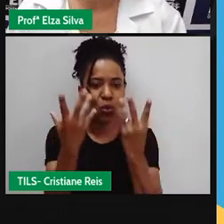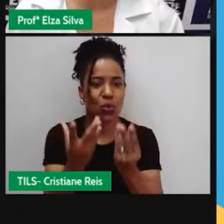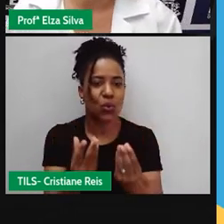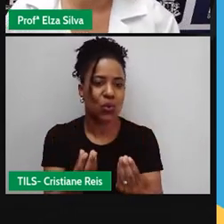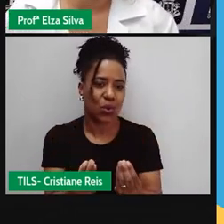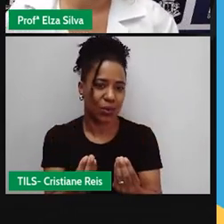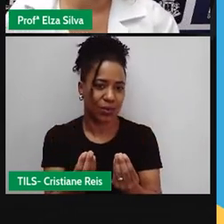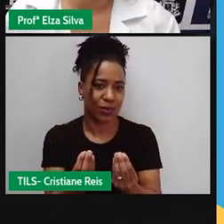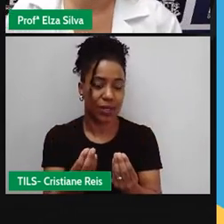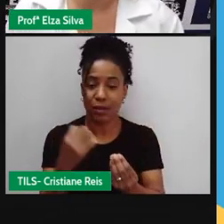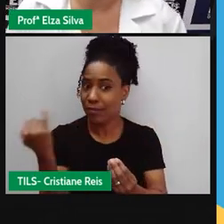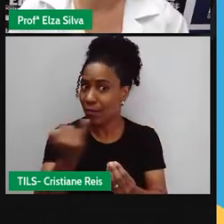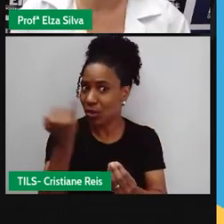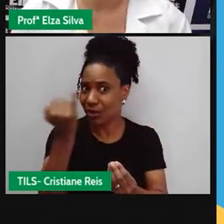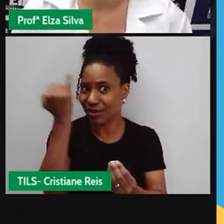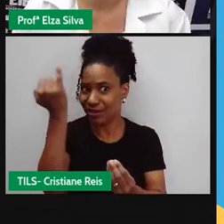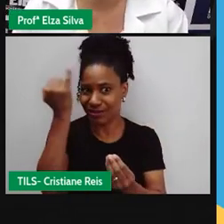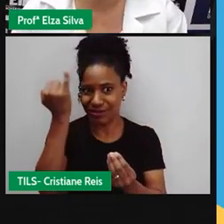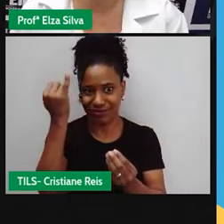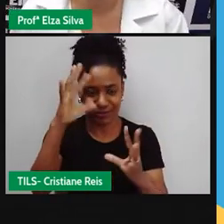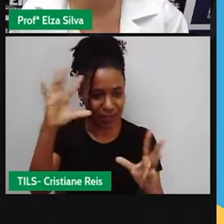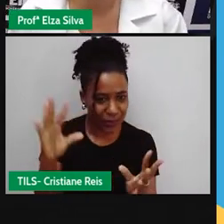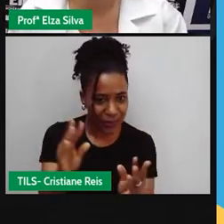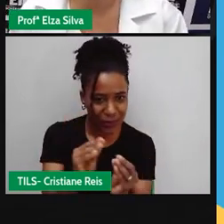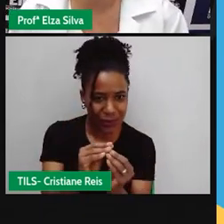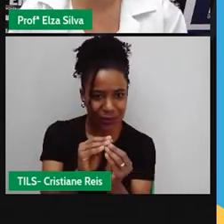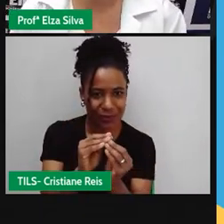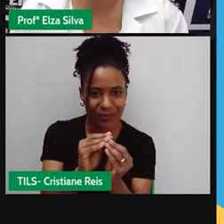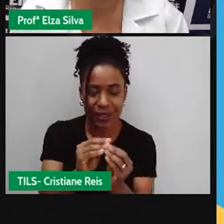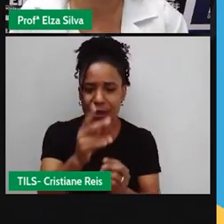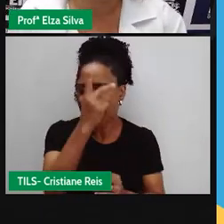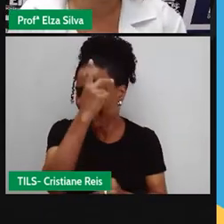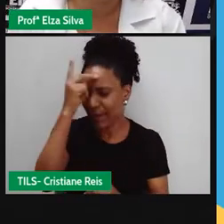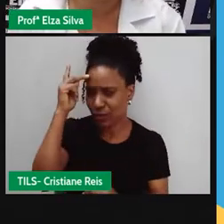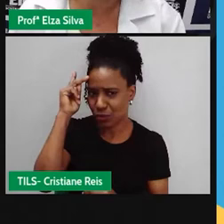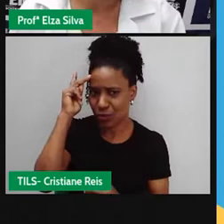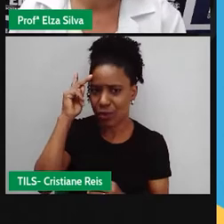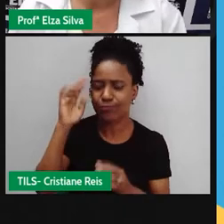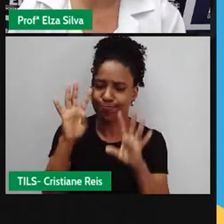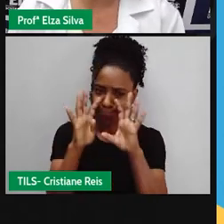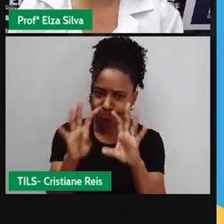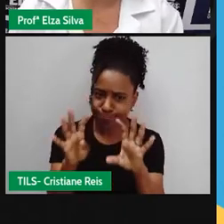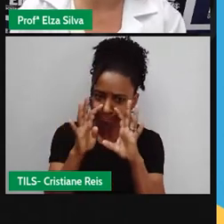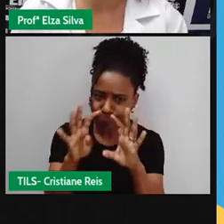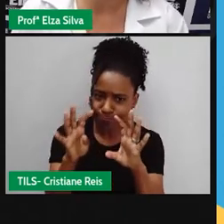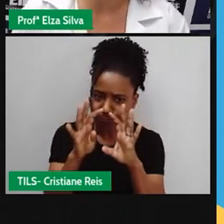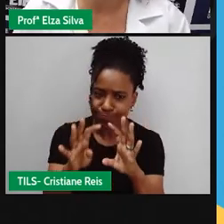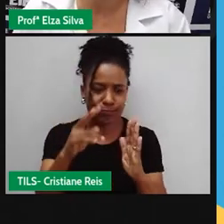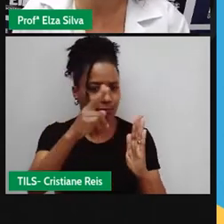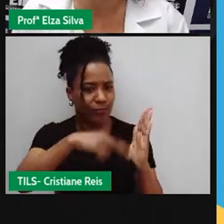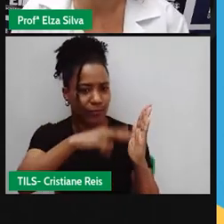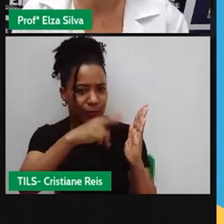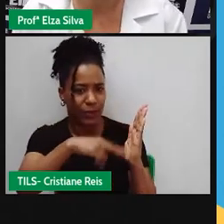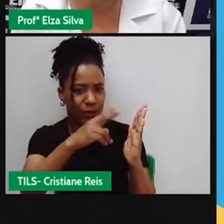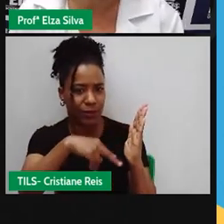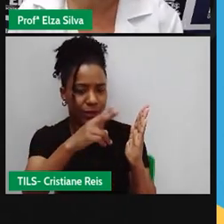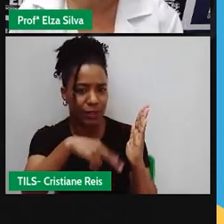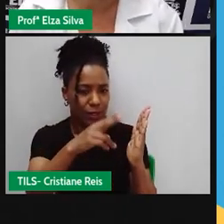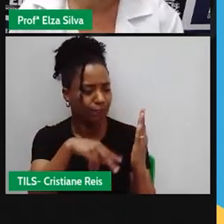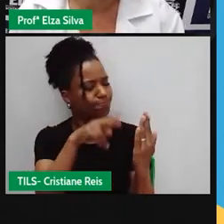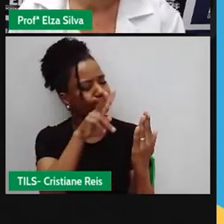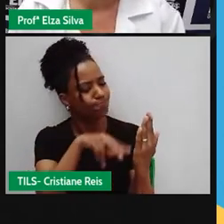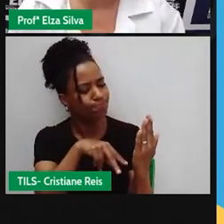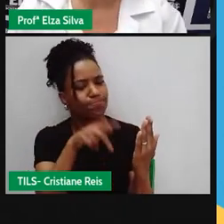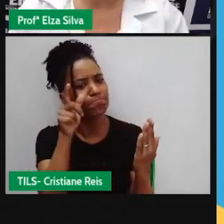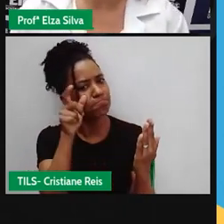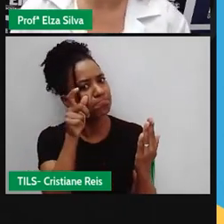essencial Para fazer com que os interlocutores Os telespectadores Se interessem ou não pela obra